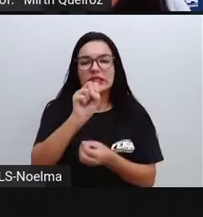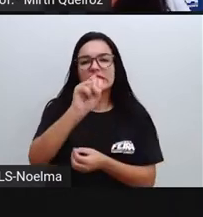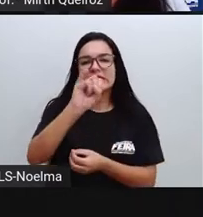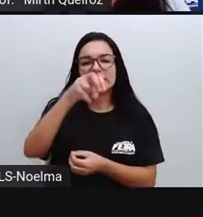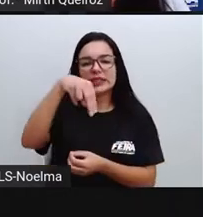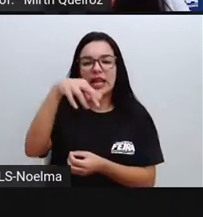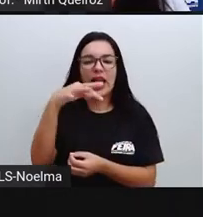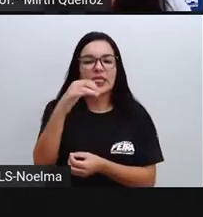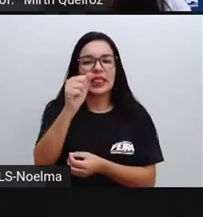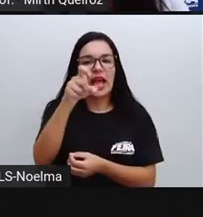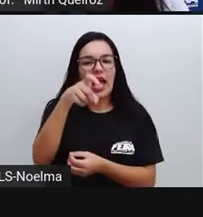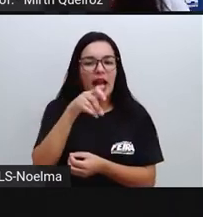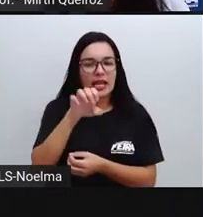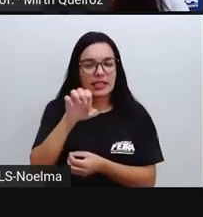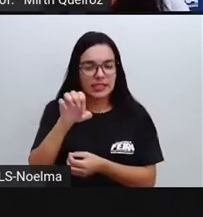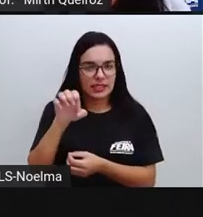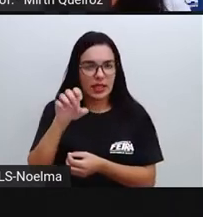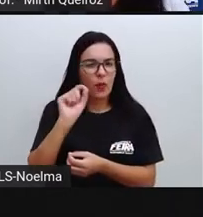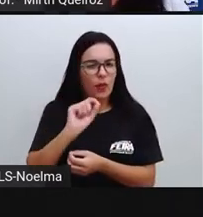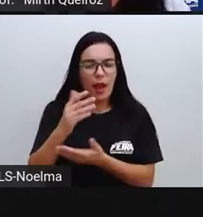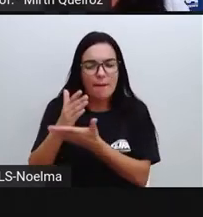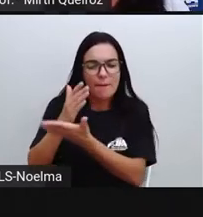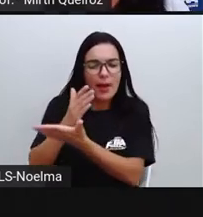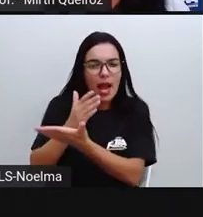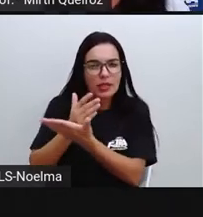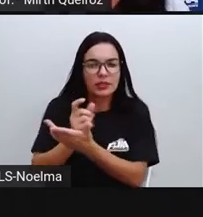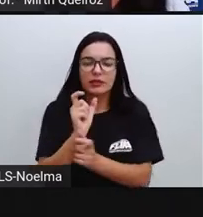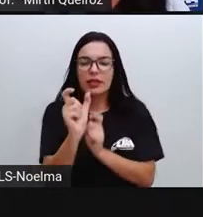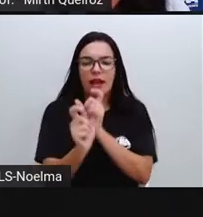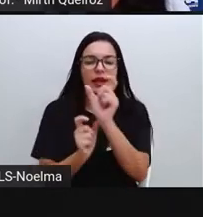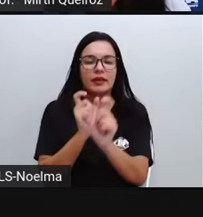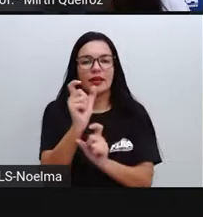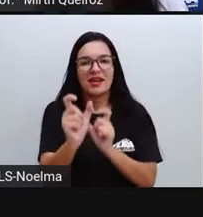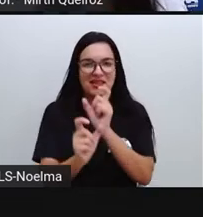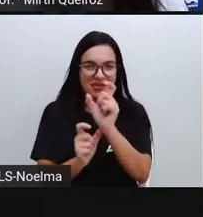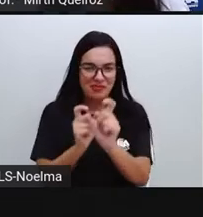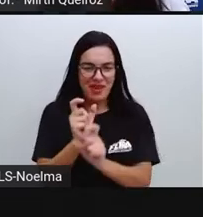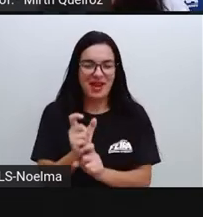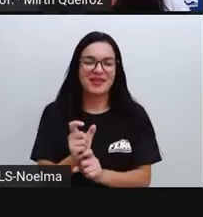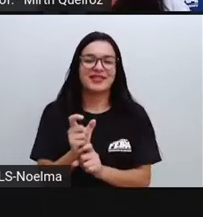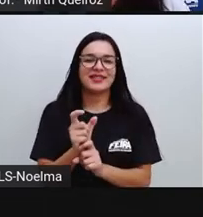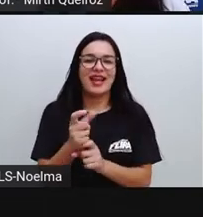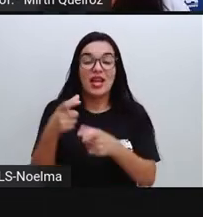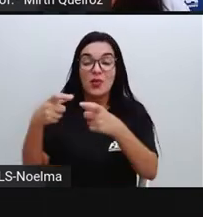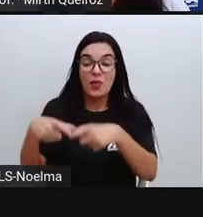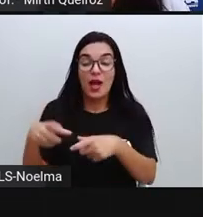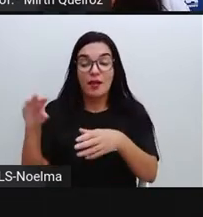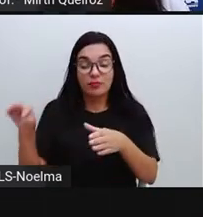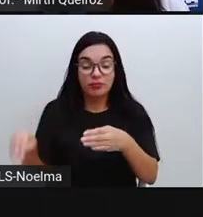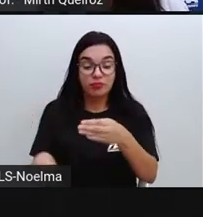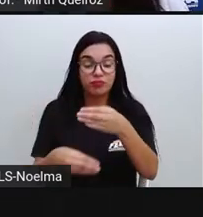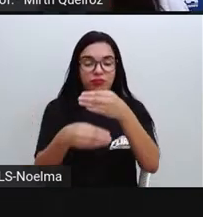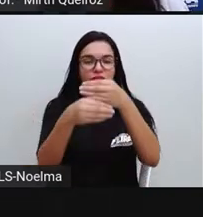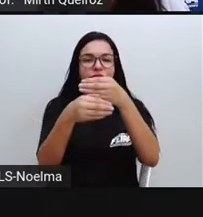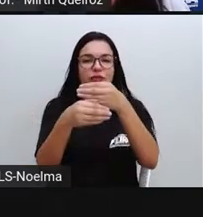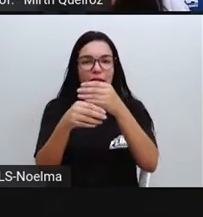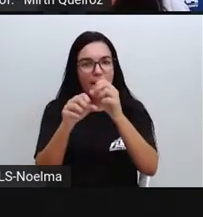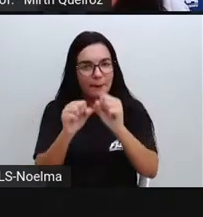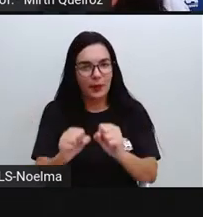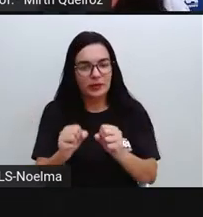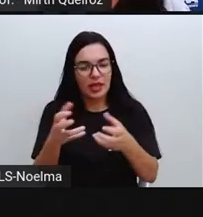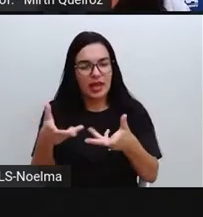As partes que vão compor, neste caso, a gramática, em que parte ela vai estar inserida, como ela pode ser